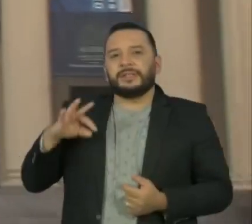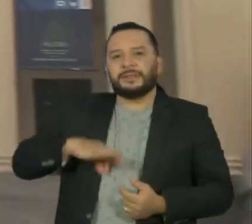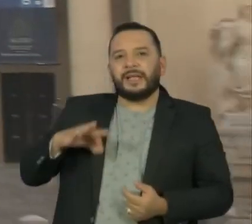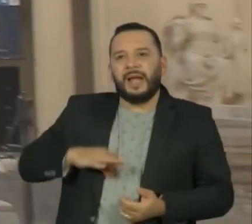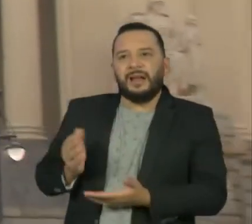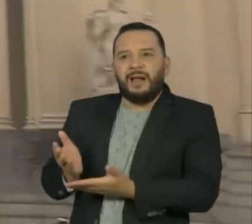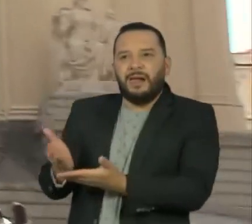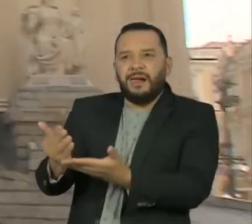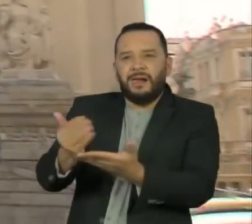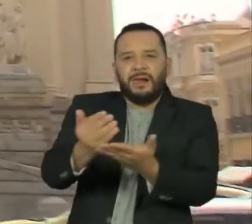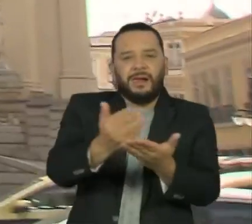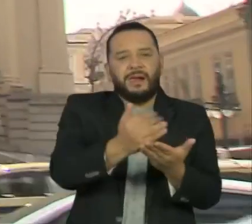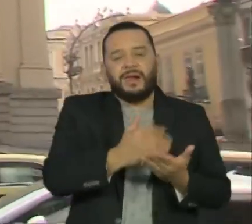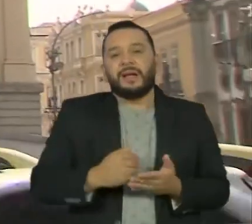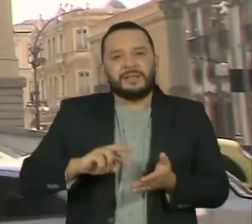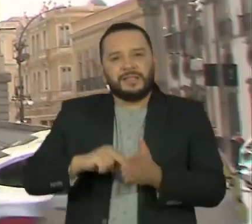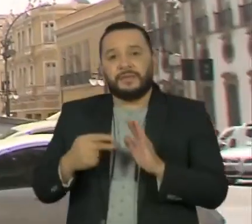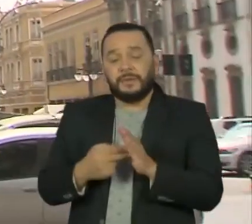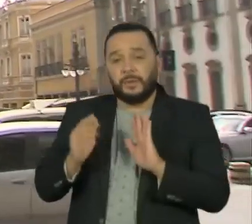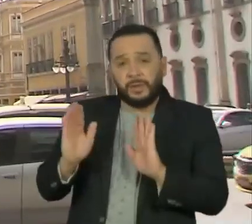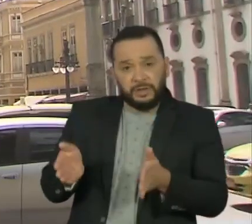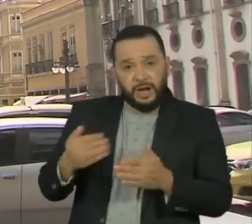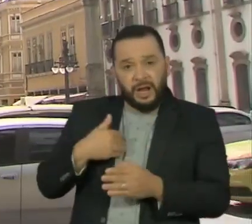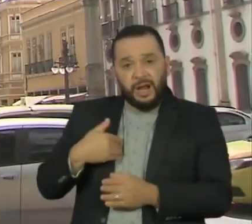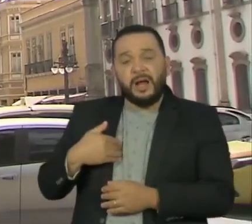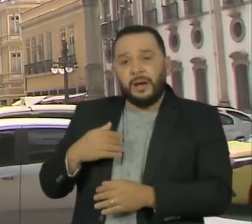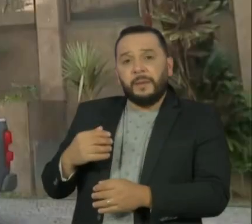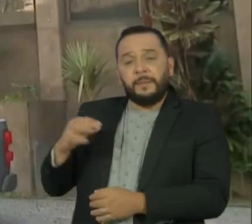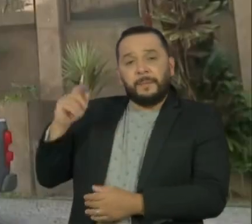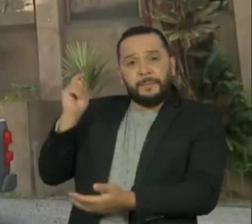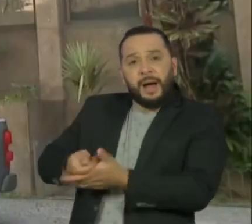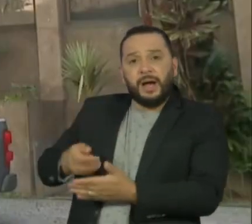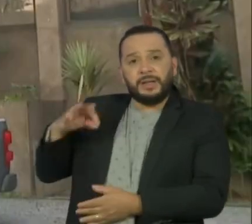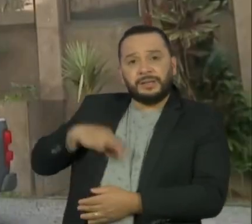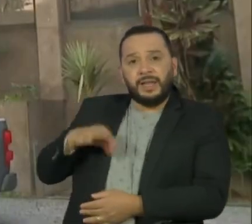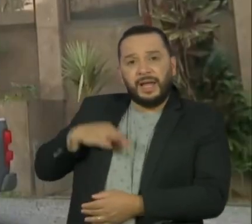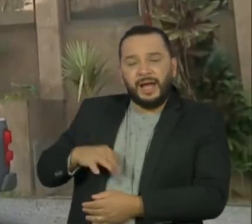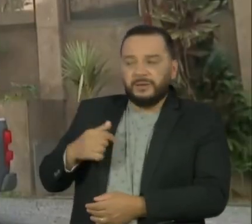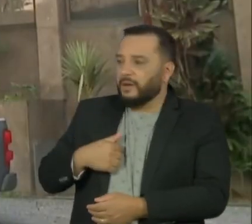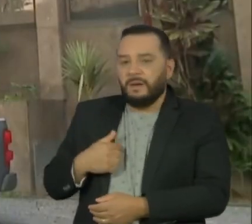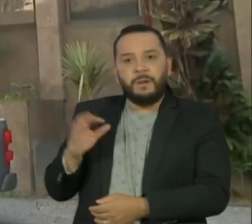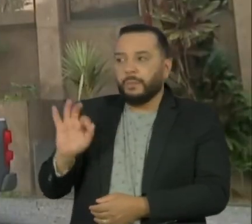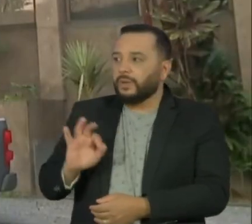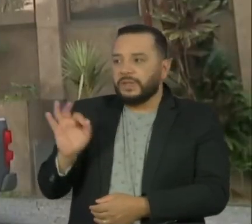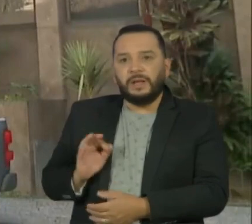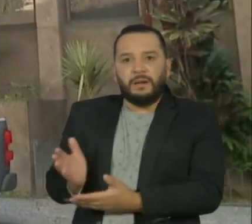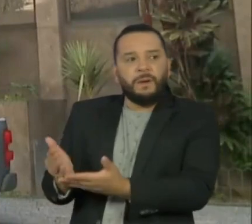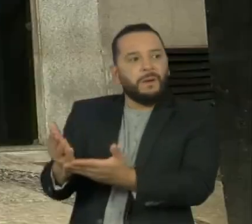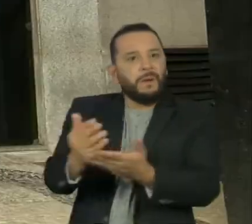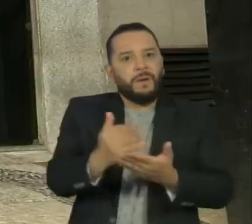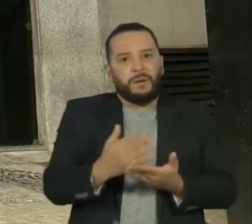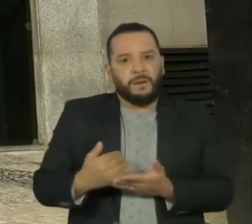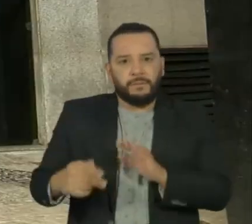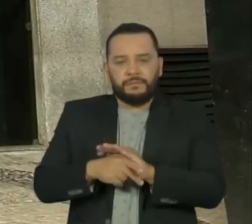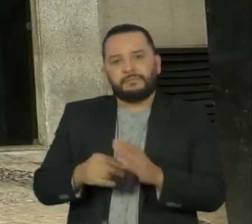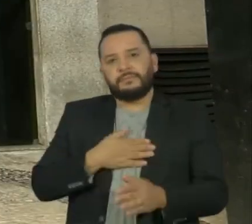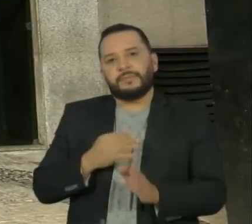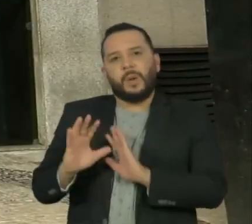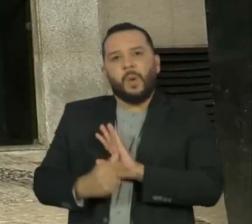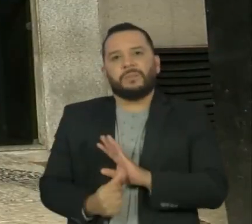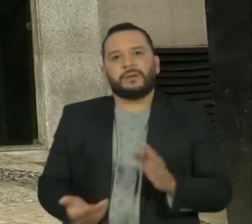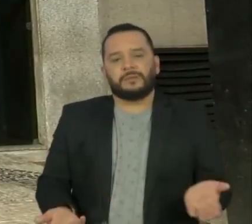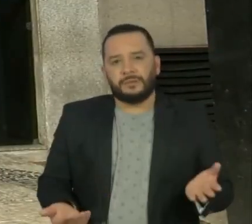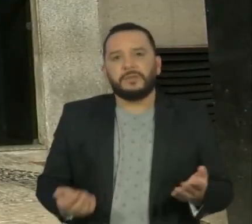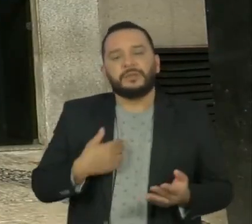consiste na devolução pelos funcionários do gabinete de parte dos salários recebidos. Segundo a investigação, o